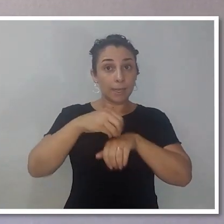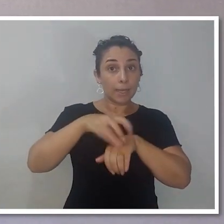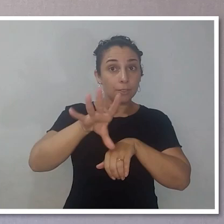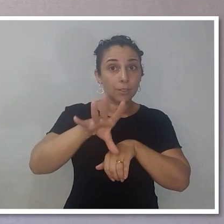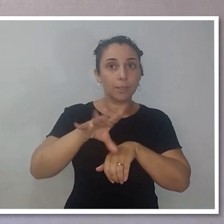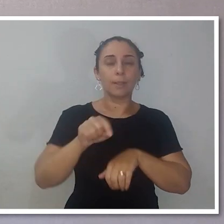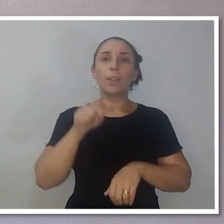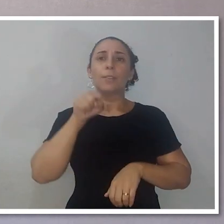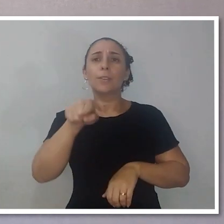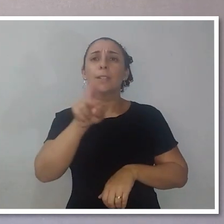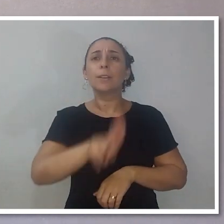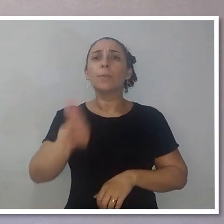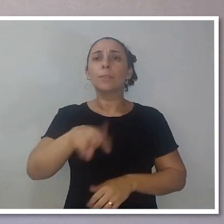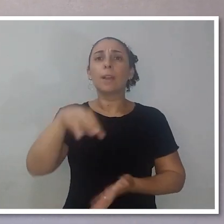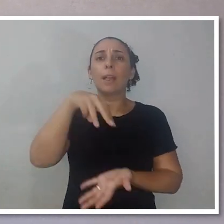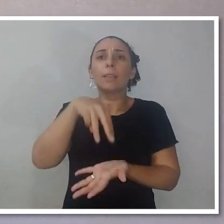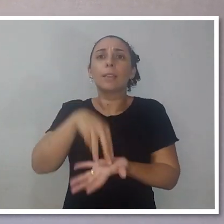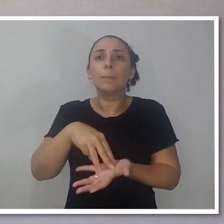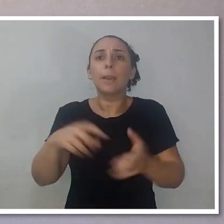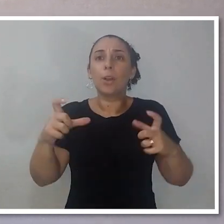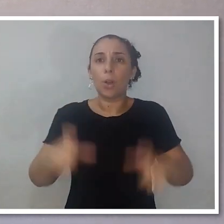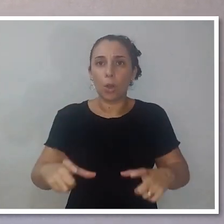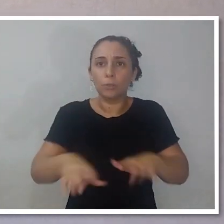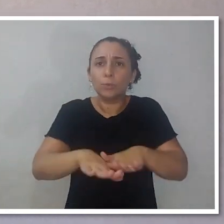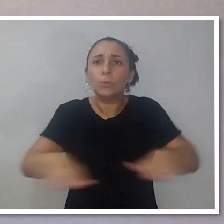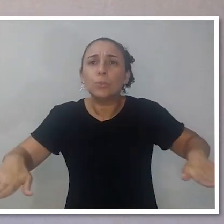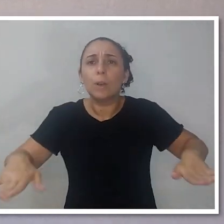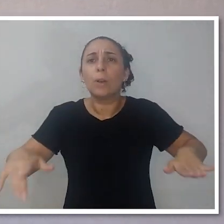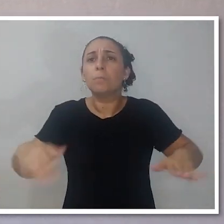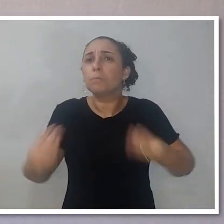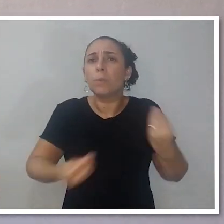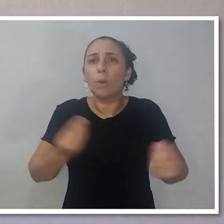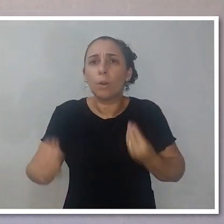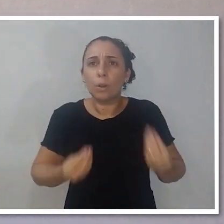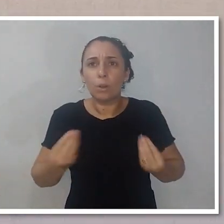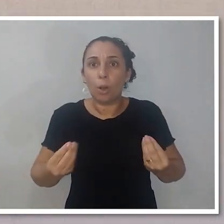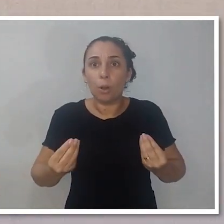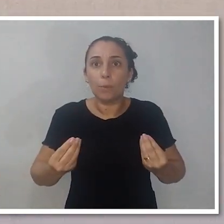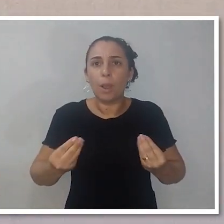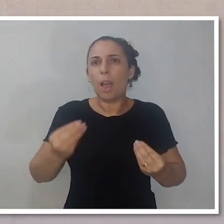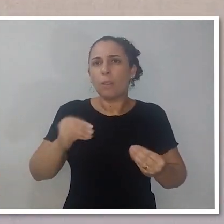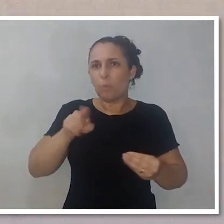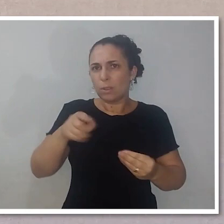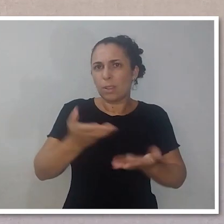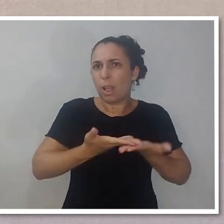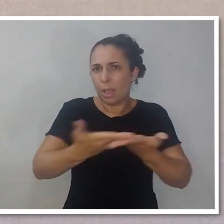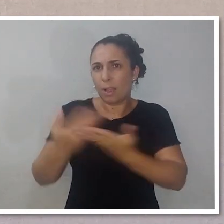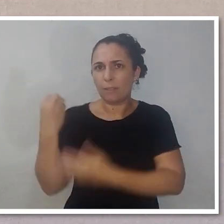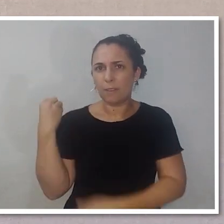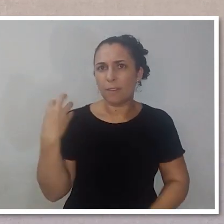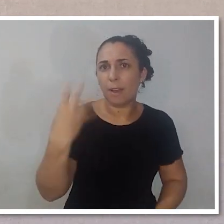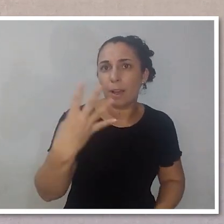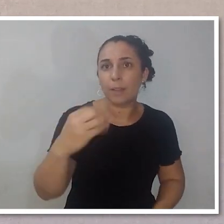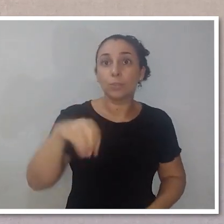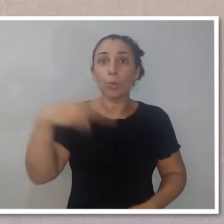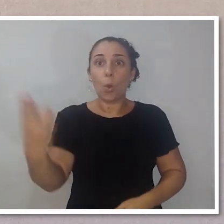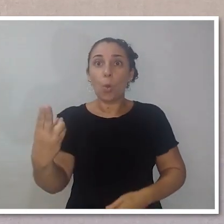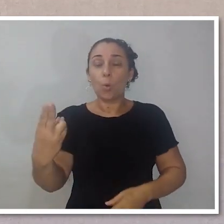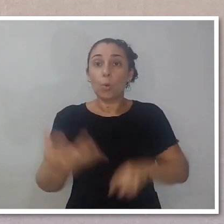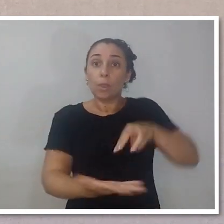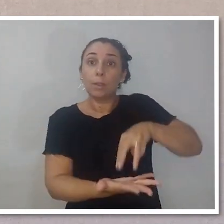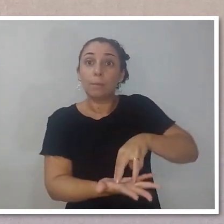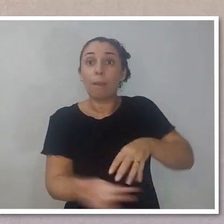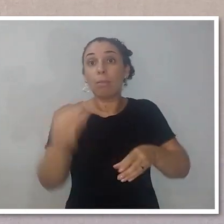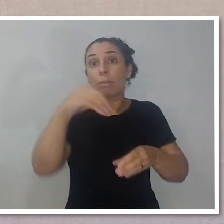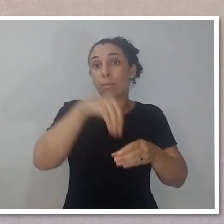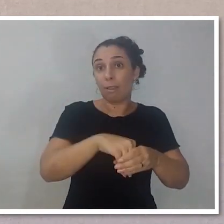A terceira dica, onde você vai usar o seu equipamento? Onde você vai usar o seu tripé? Vai ser para usar nas suas viagens? Vai ser para usar dentro de